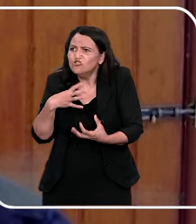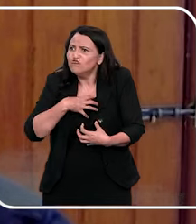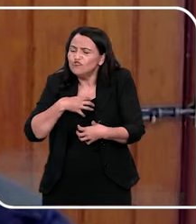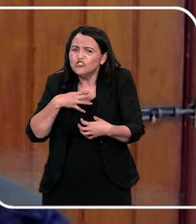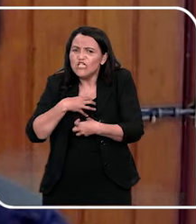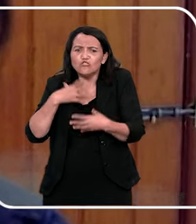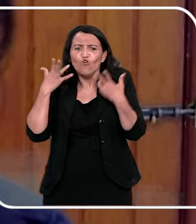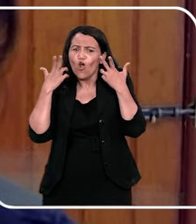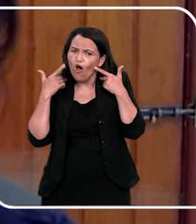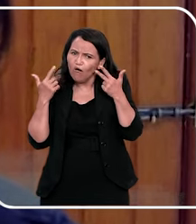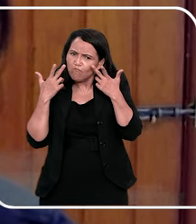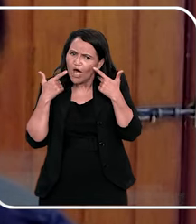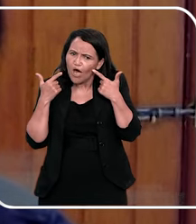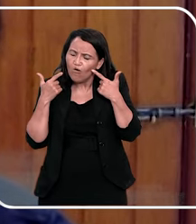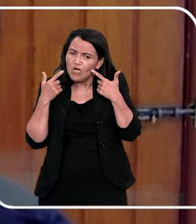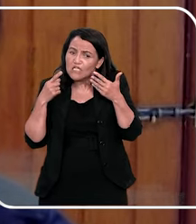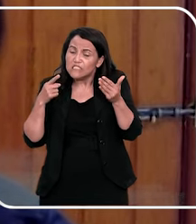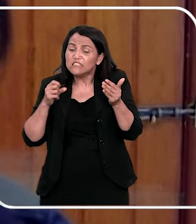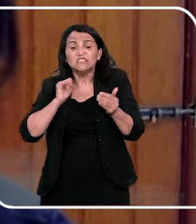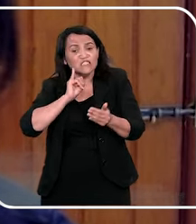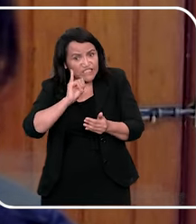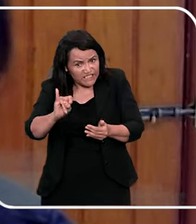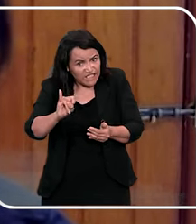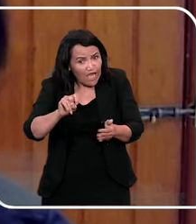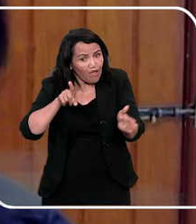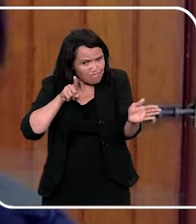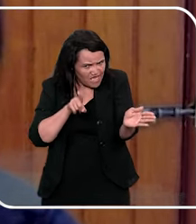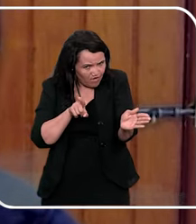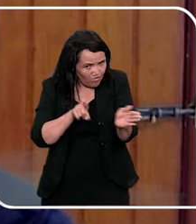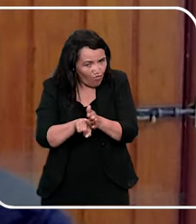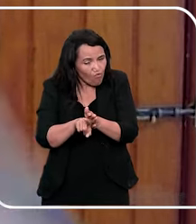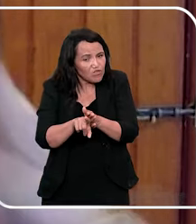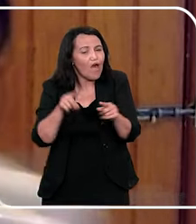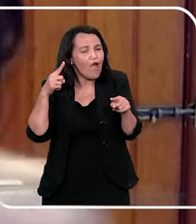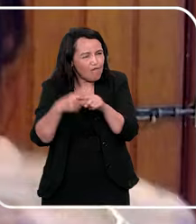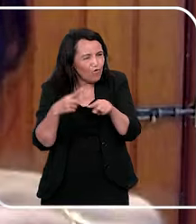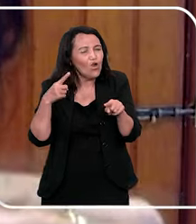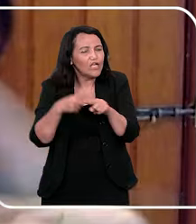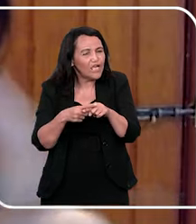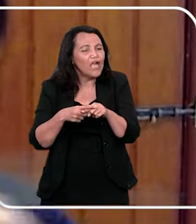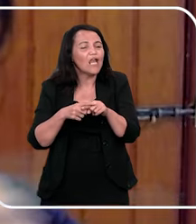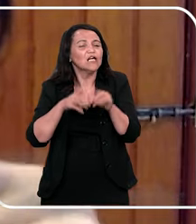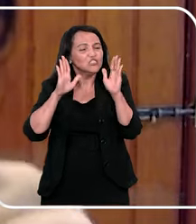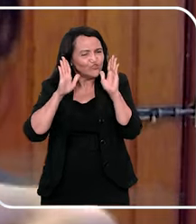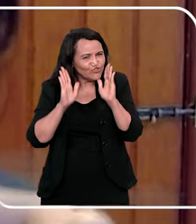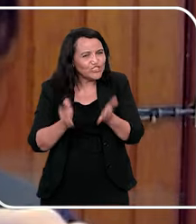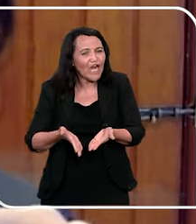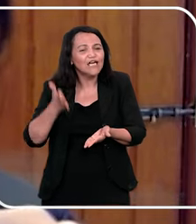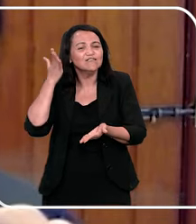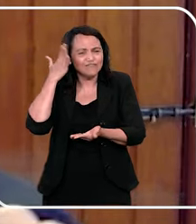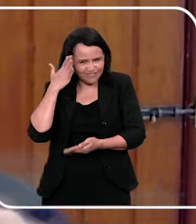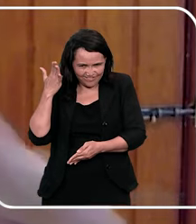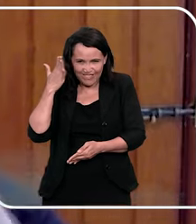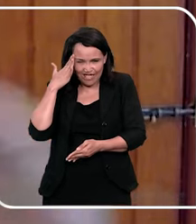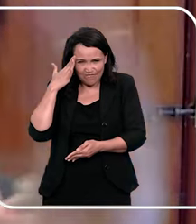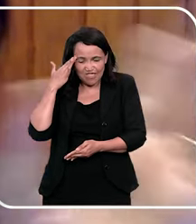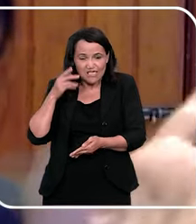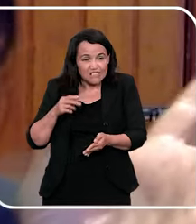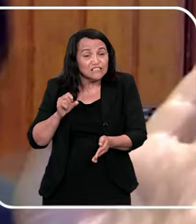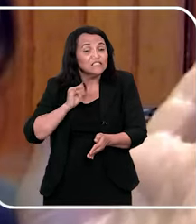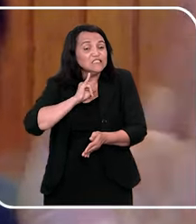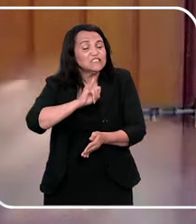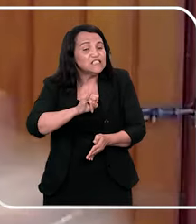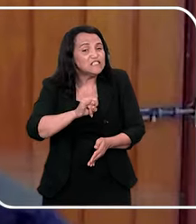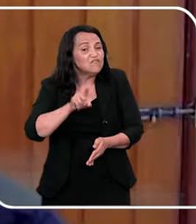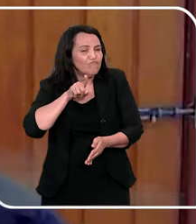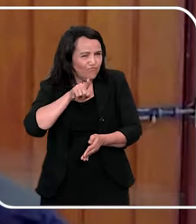sobre sexo, é porque ela já sabe, a maioria das vezes, tá bom? Quanto maiorzinha, ela te pergunta uma coisa, você fica cheia de